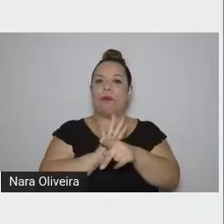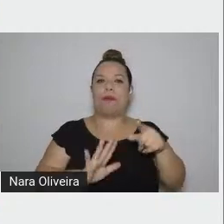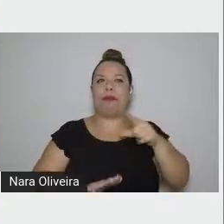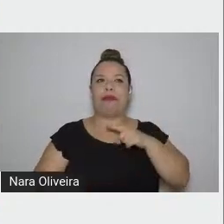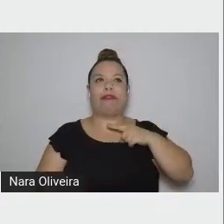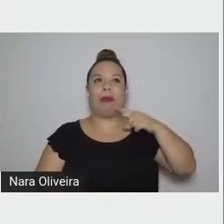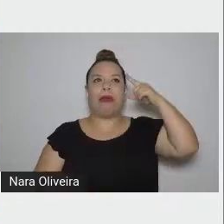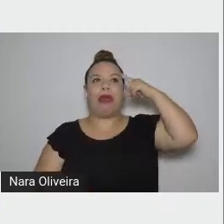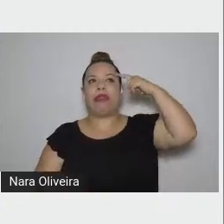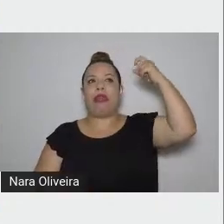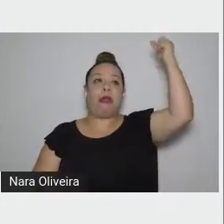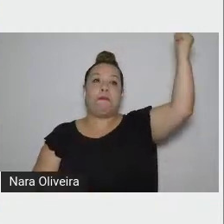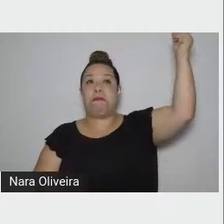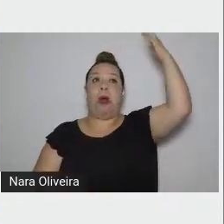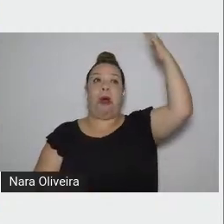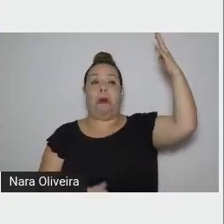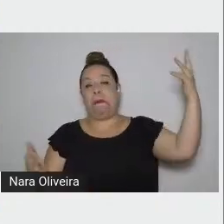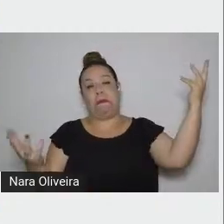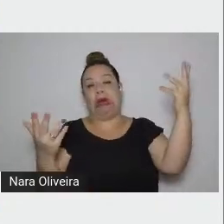para entender